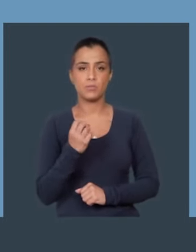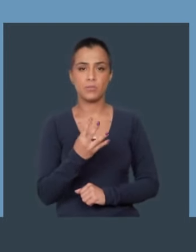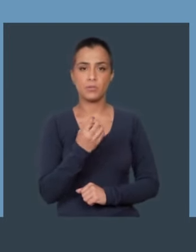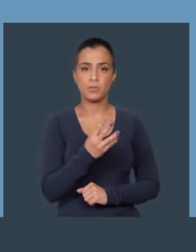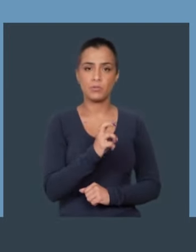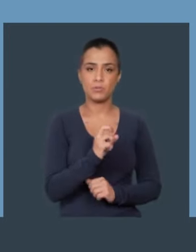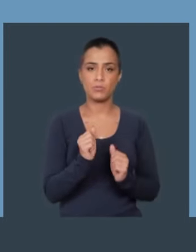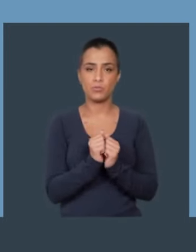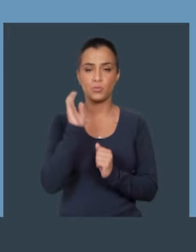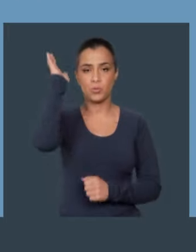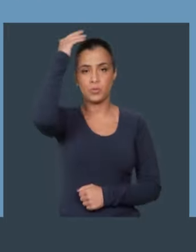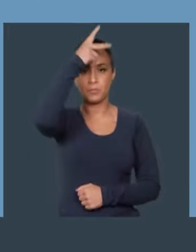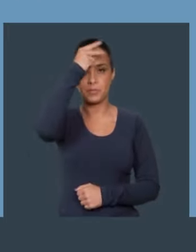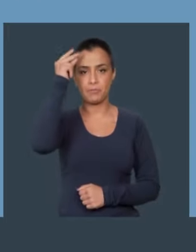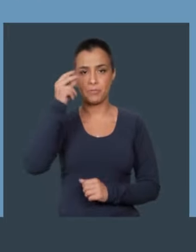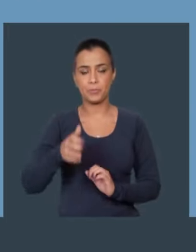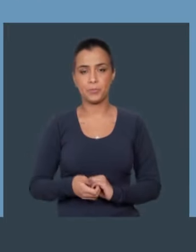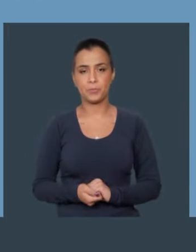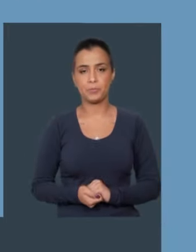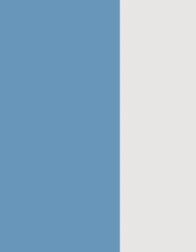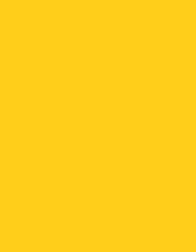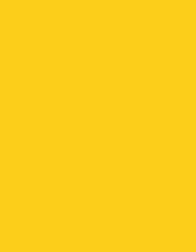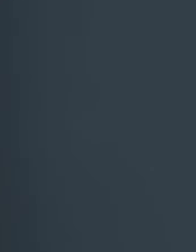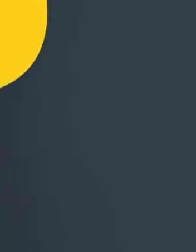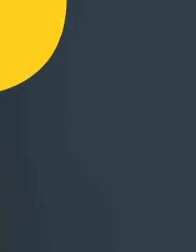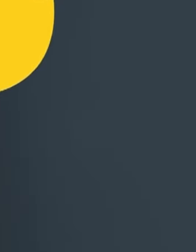445, Da Atena Prefeitão.